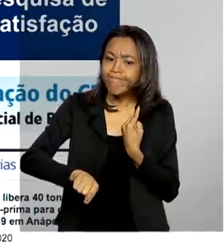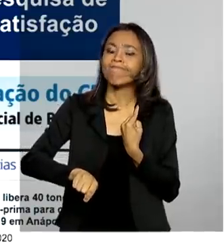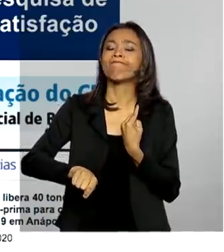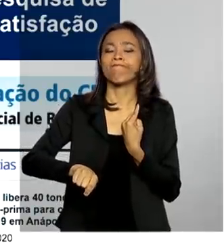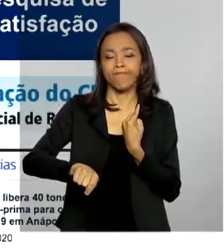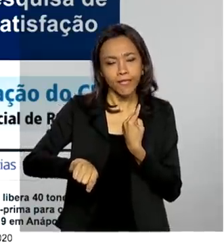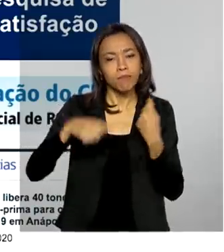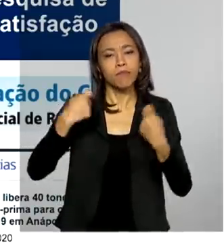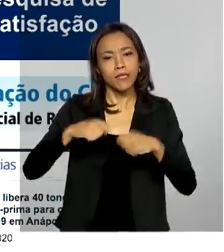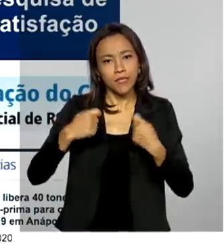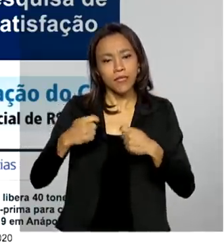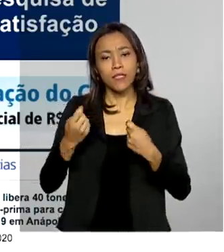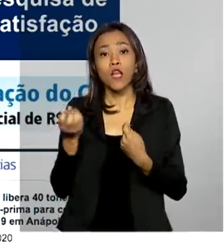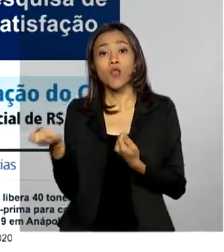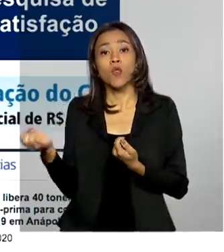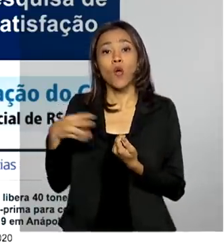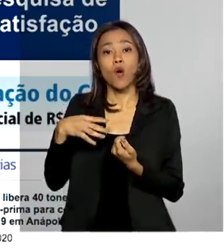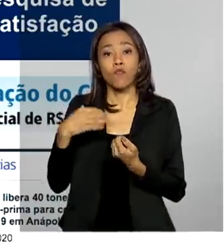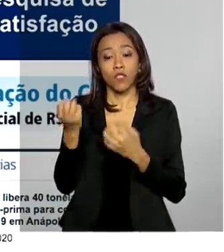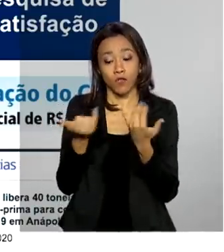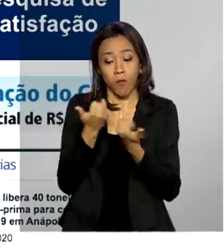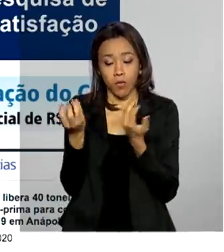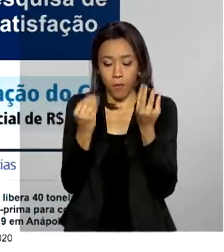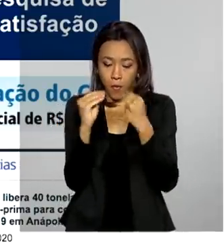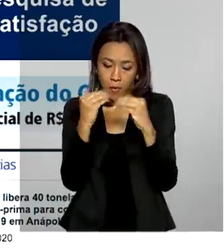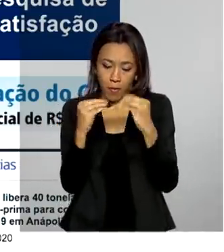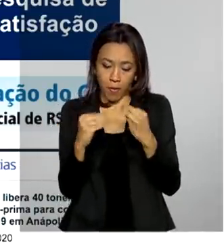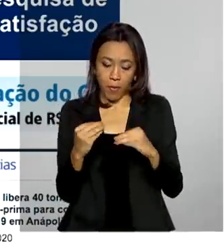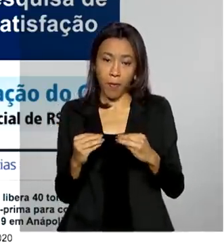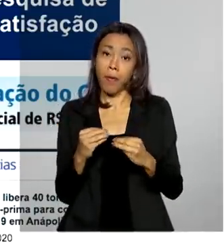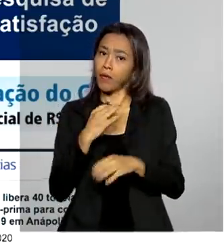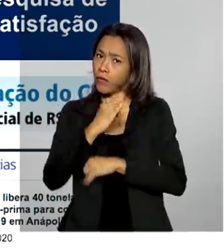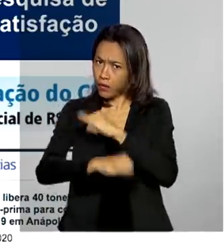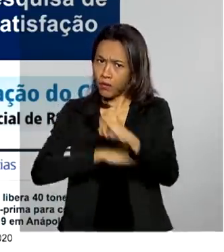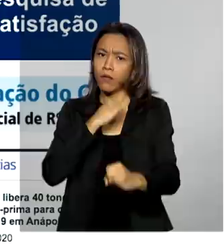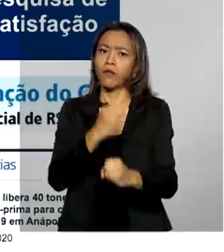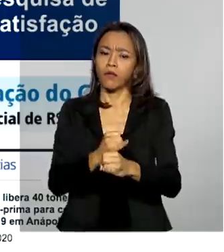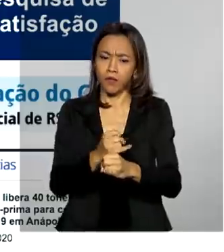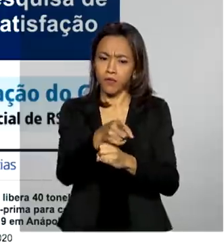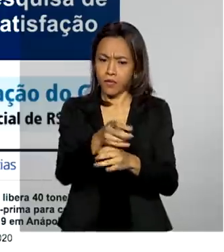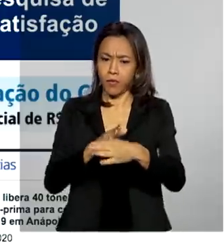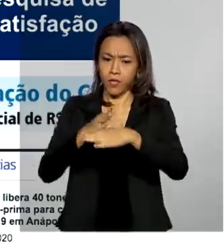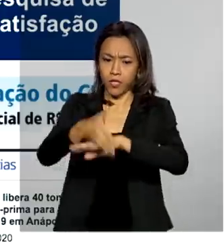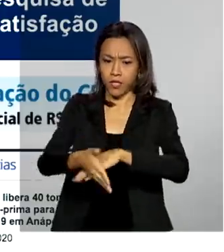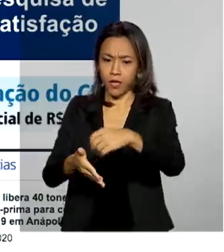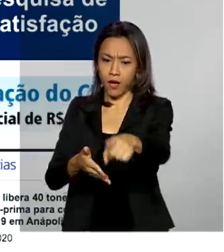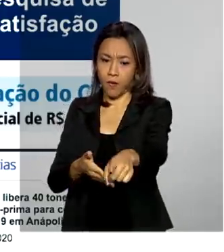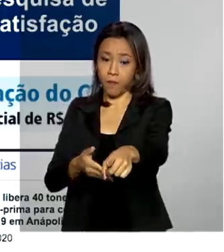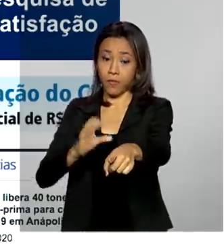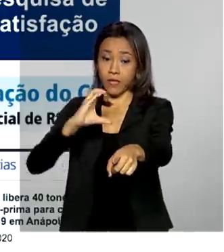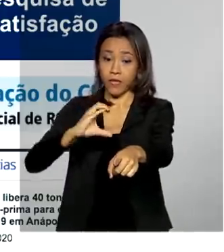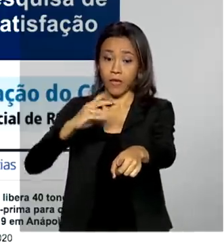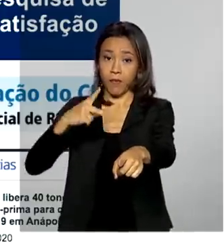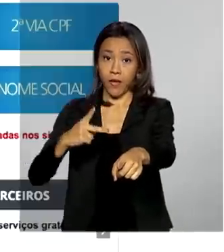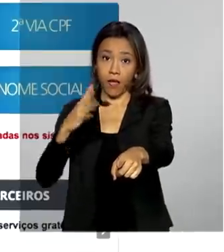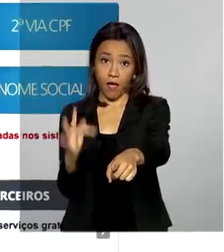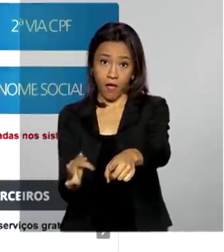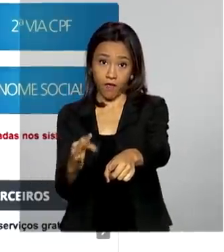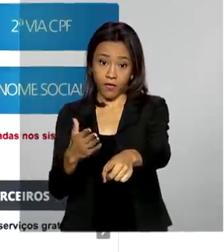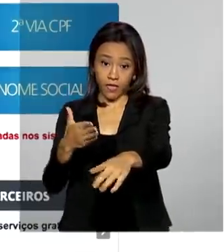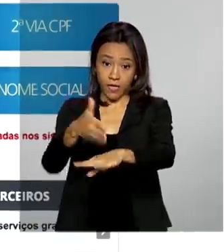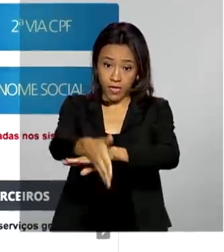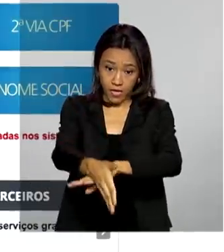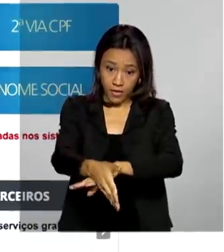é possível atualizar os dados cadastrais de forma online. No site da Receita, após clicar em CPF,